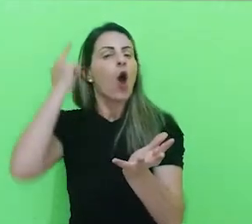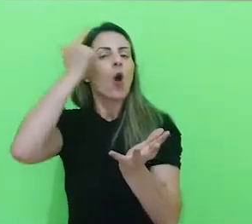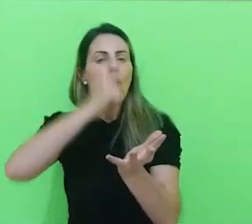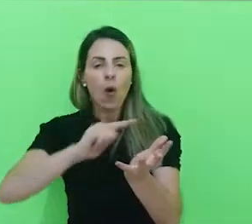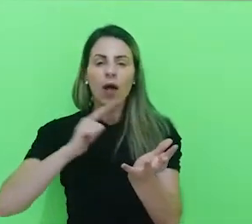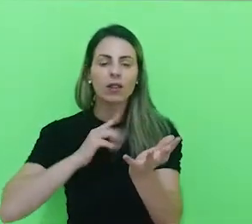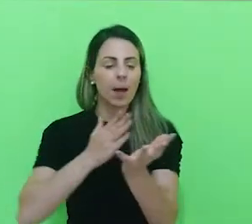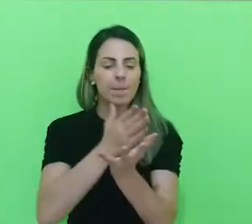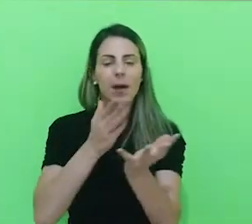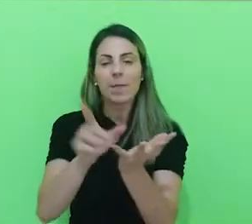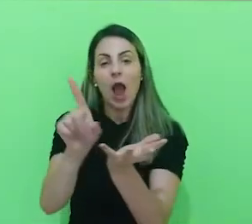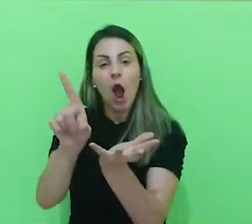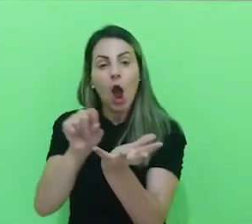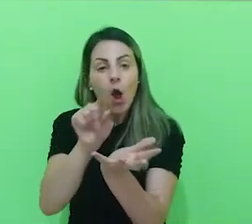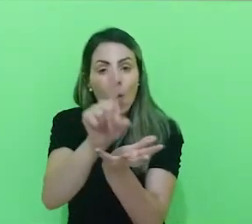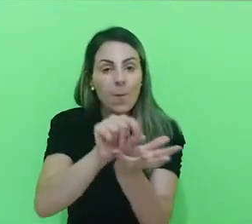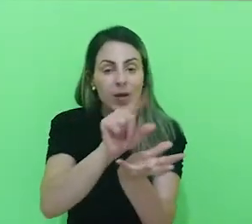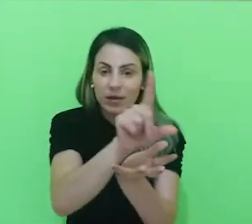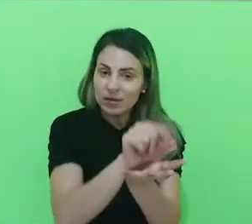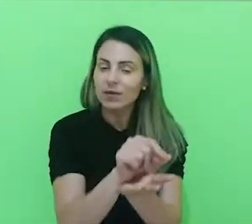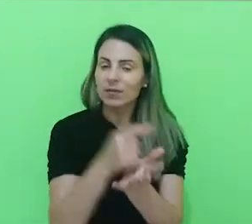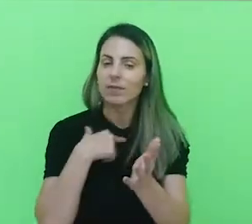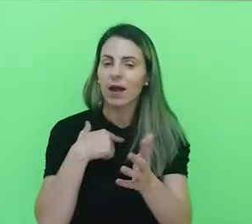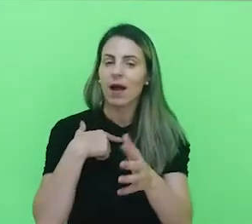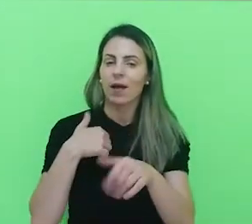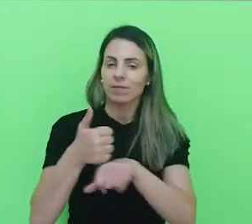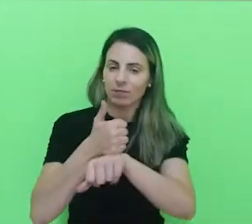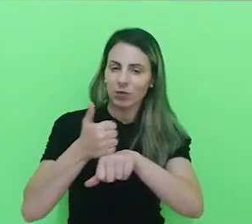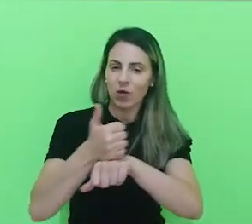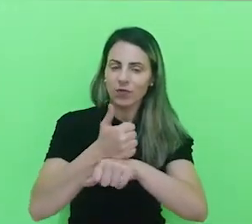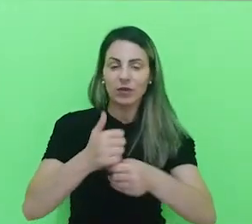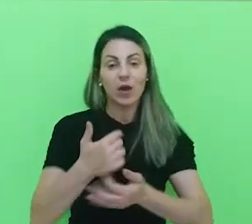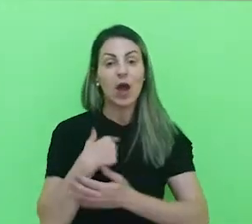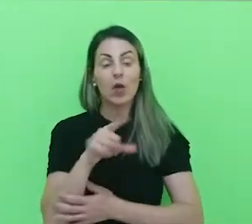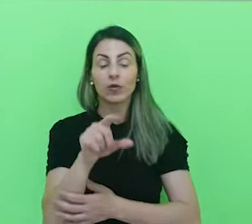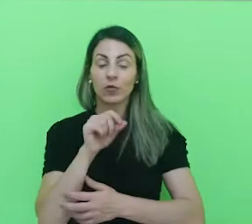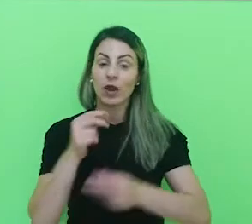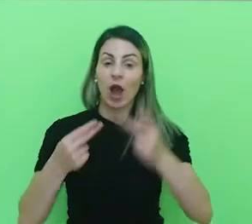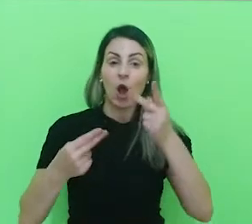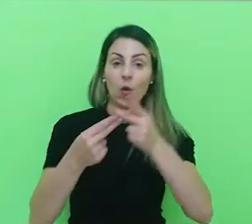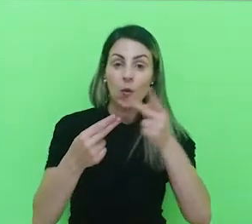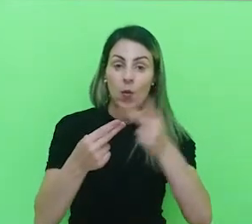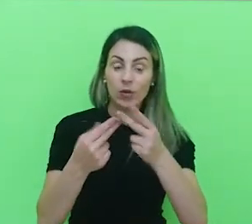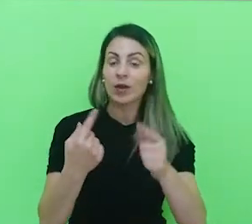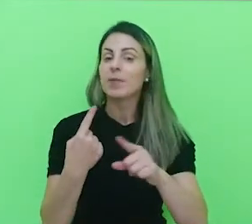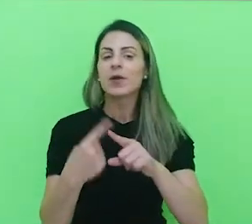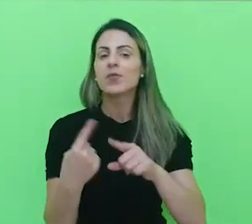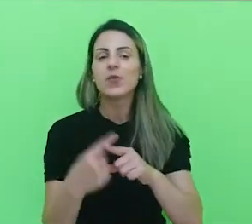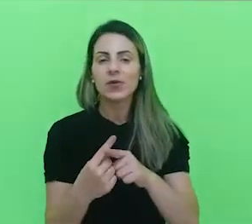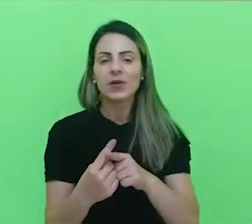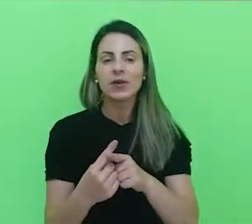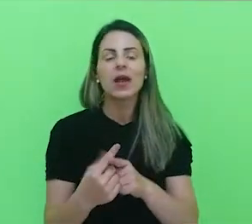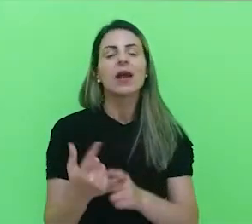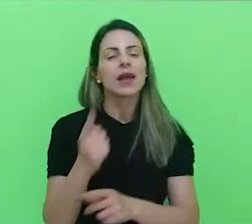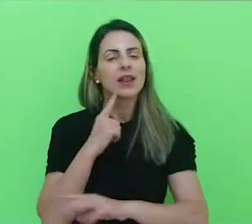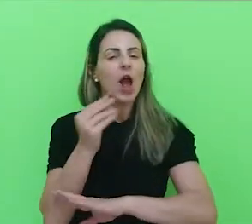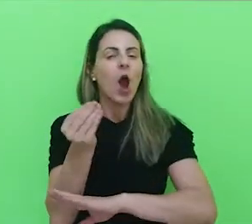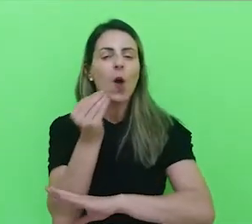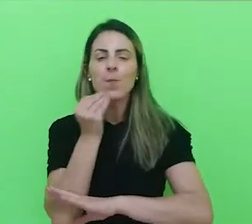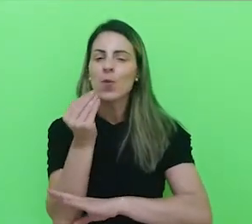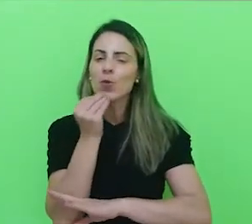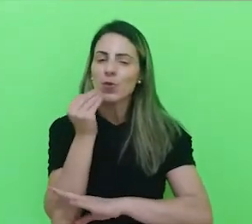um leque de opções para a nossa carreira. Escolhi a Unif por ter grandes oportunidades,